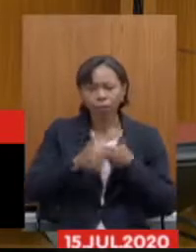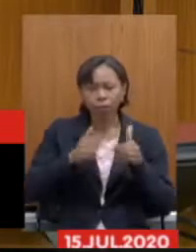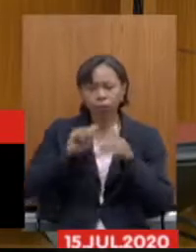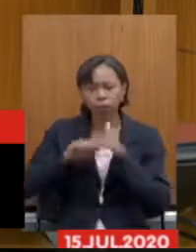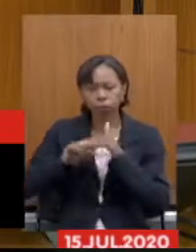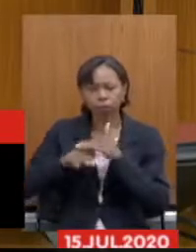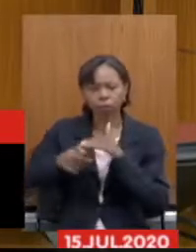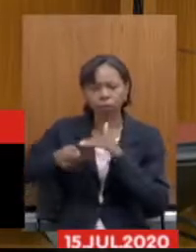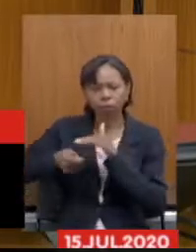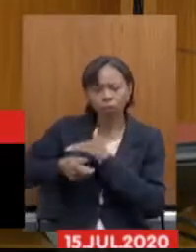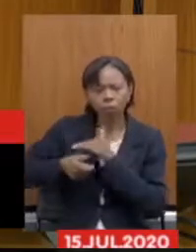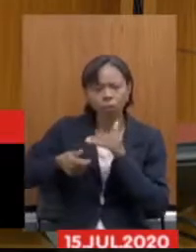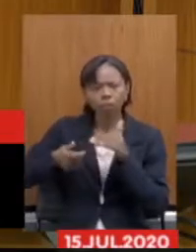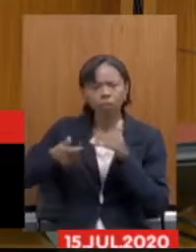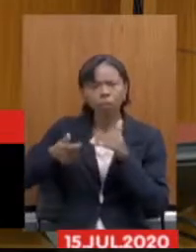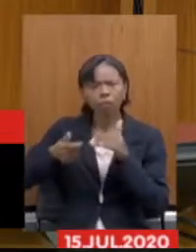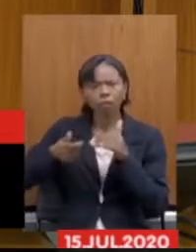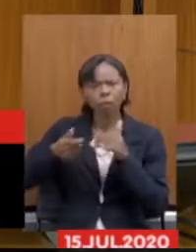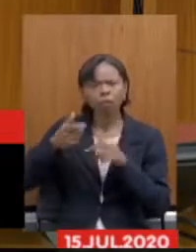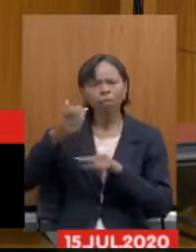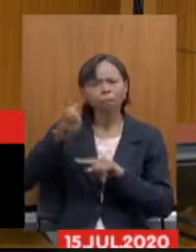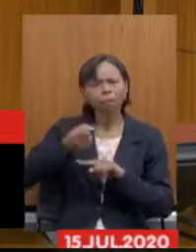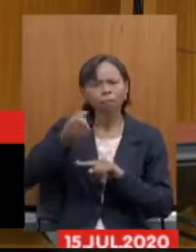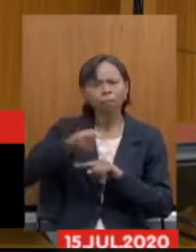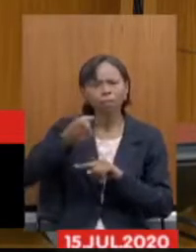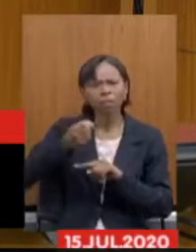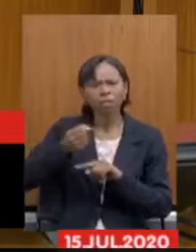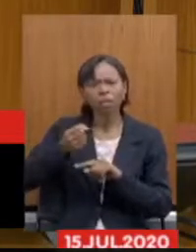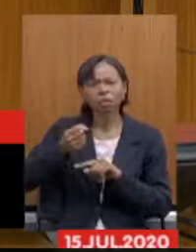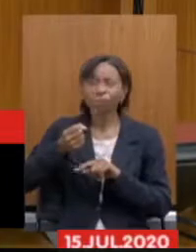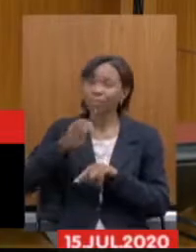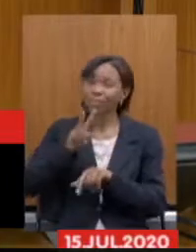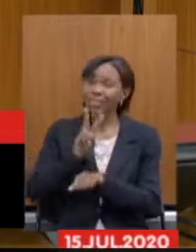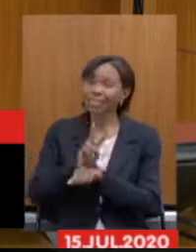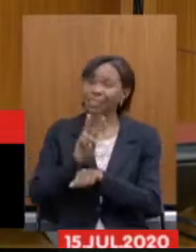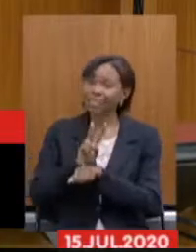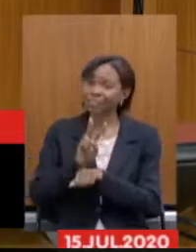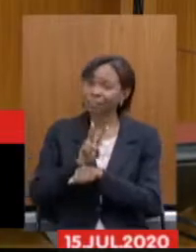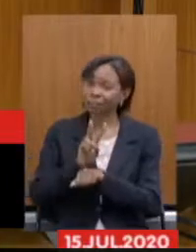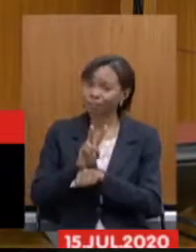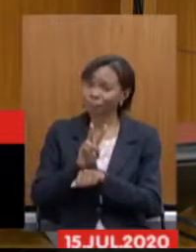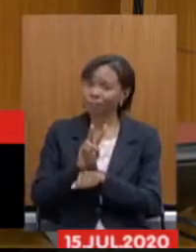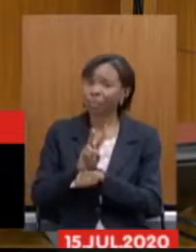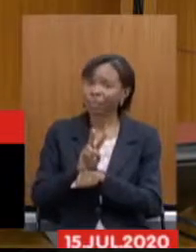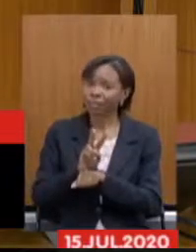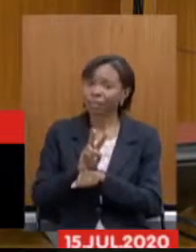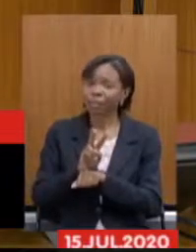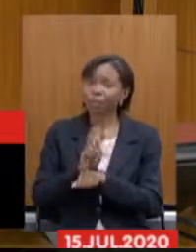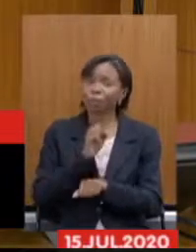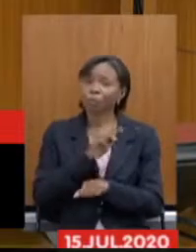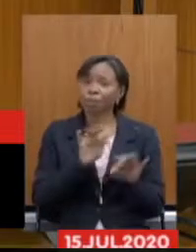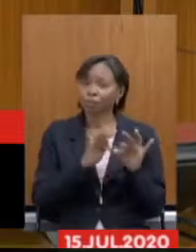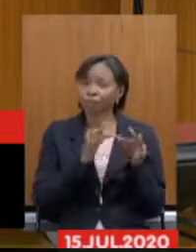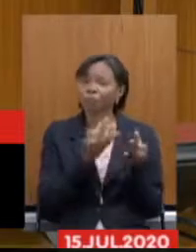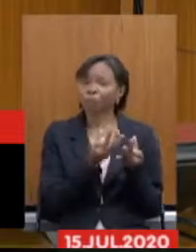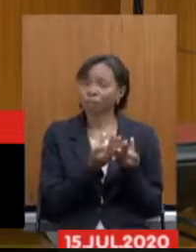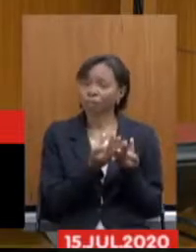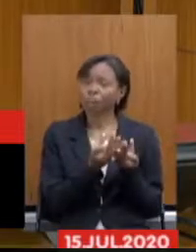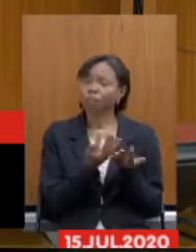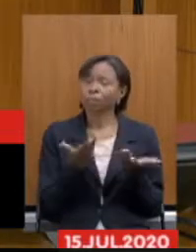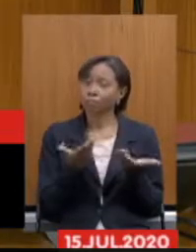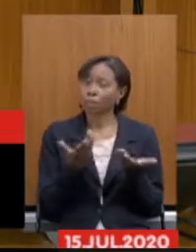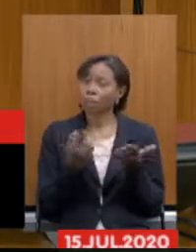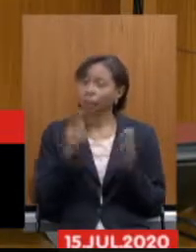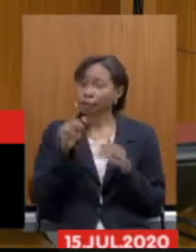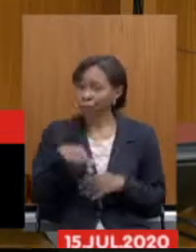vezes, passaria a ser uma pensão temporária para o servidor público, para os seus dependentes. E aqui uma questão importante,